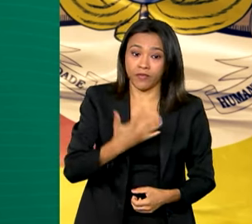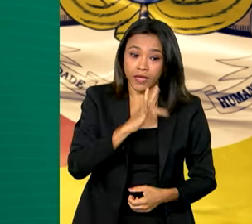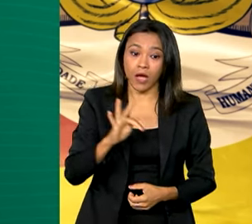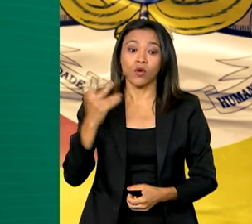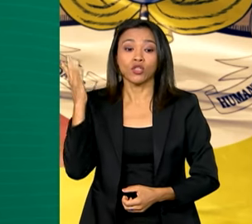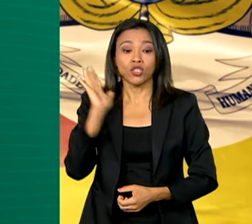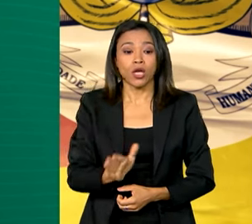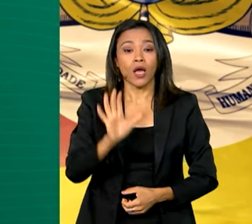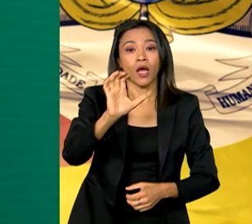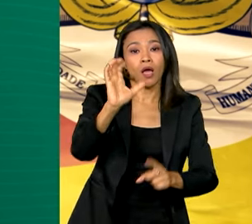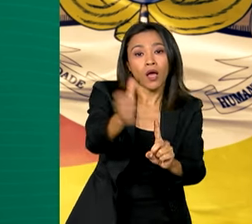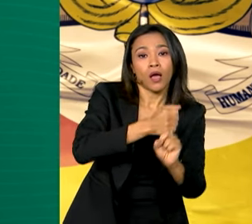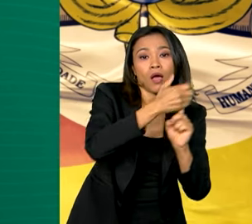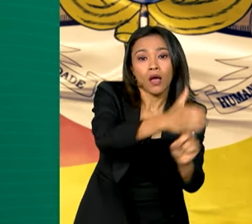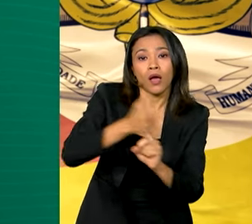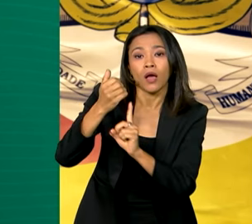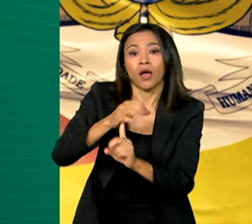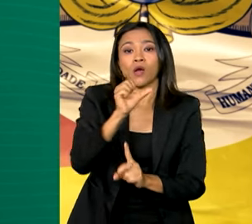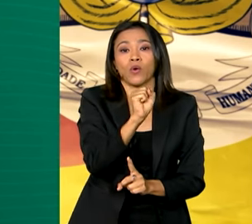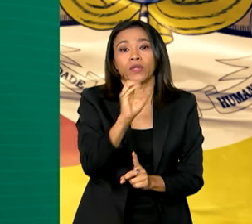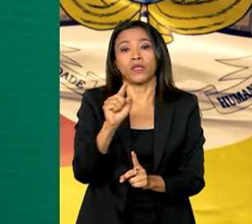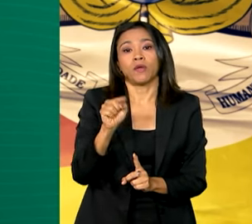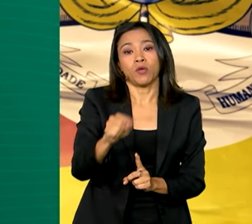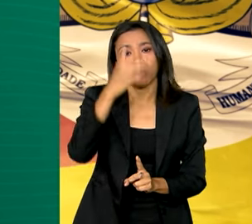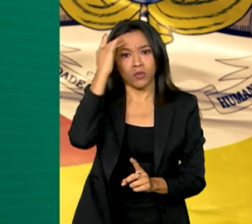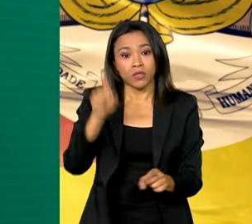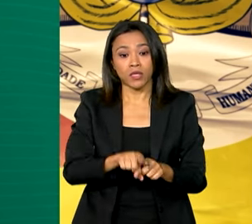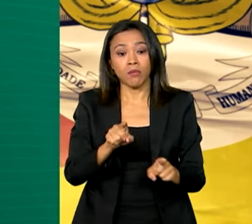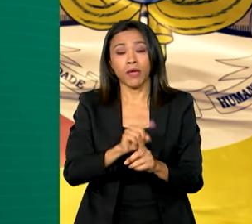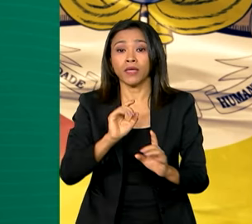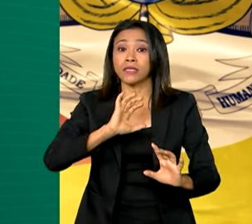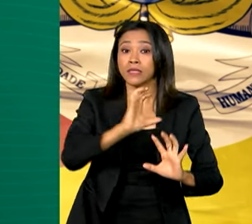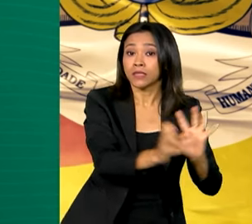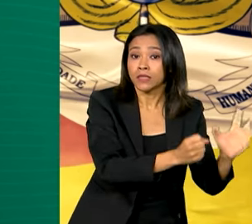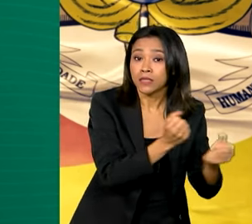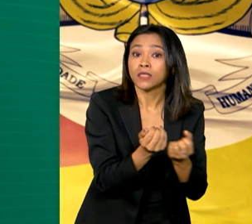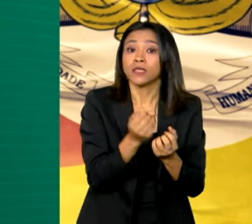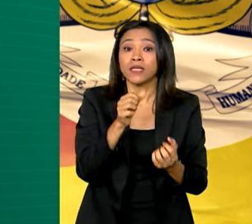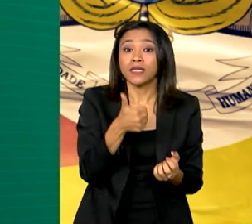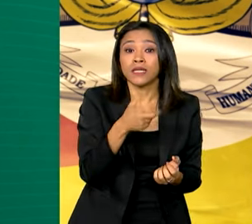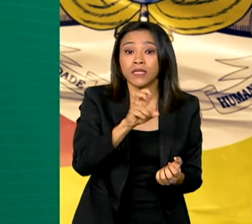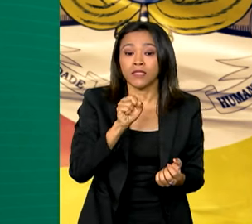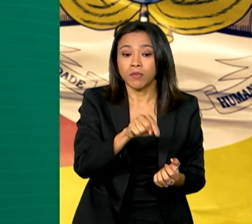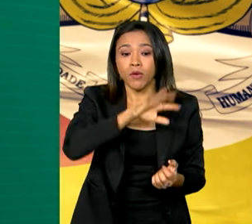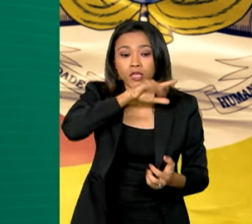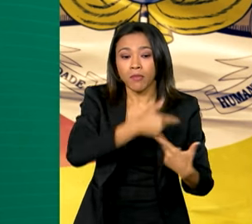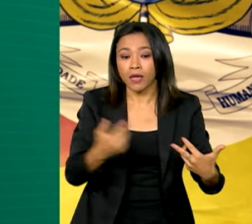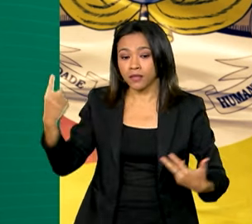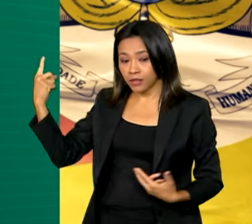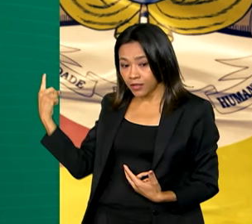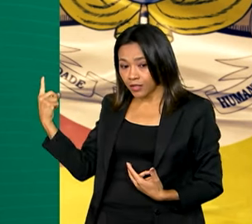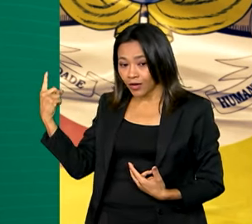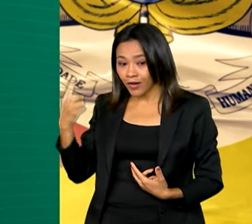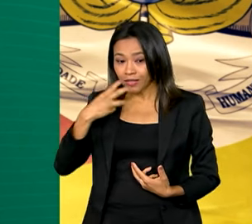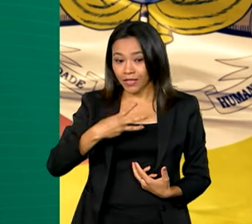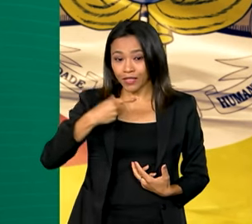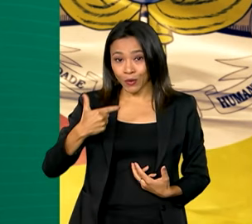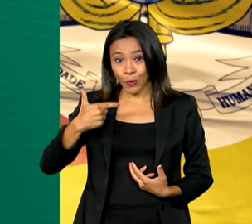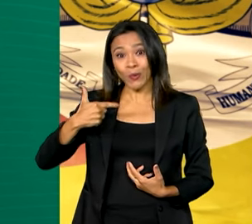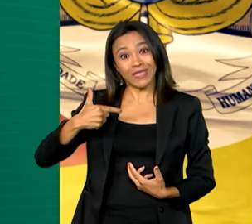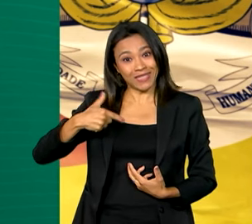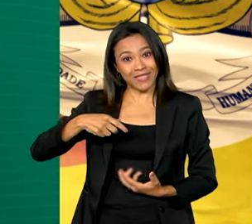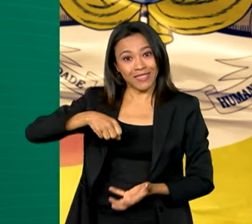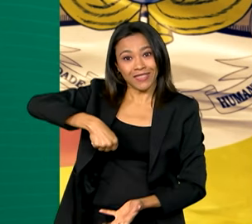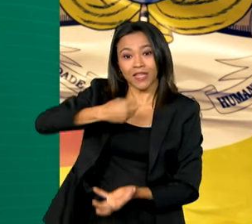de 80 mil pessoas e 15 mil animais, além do transporte de 32 mil toneladas de doações. As rodovias